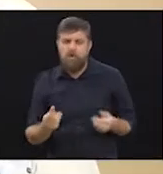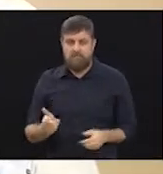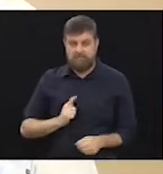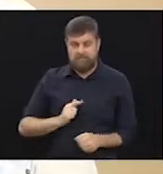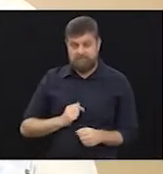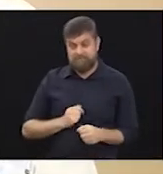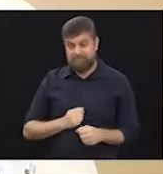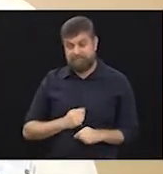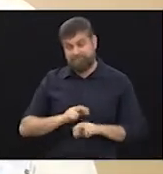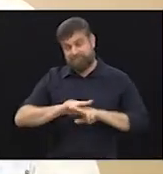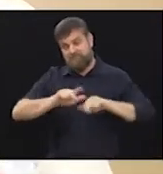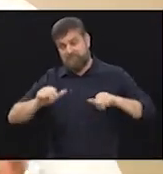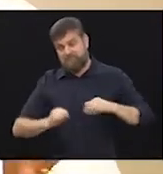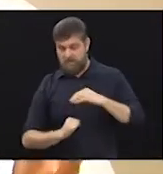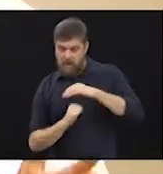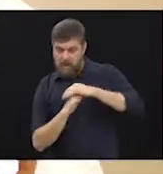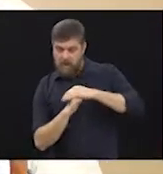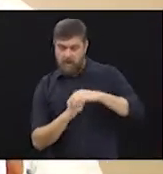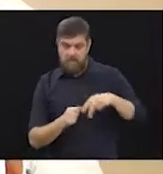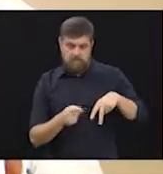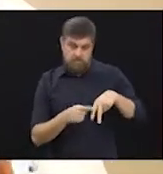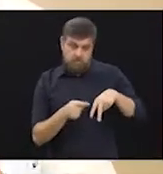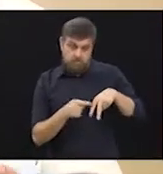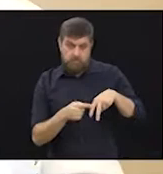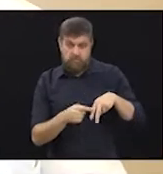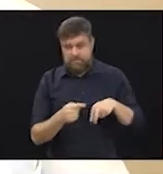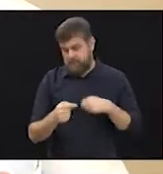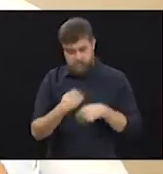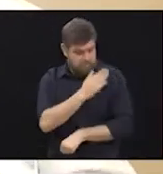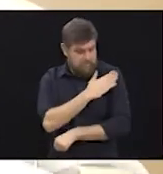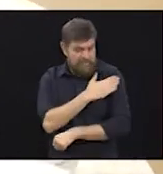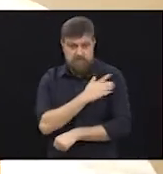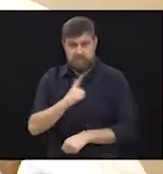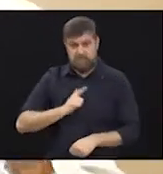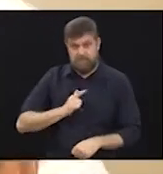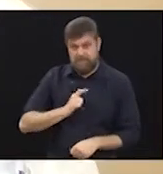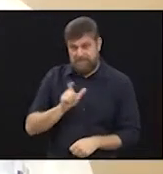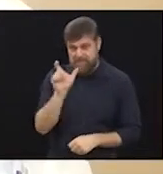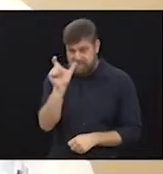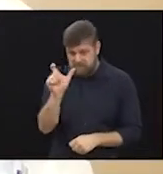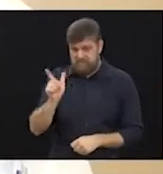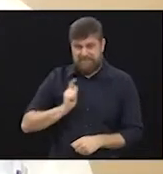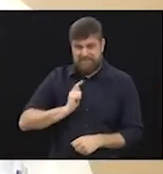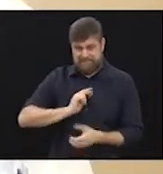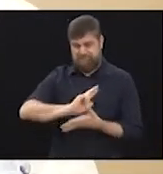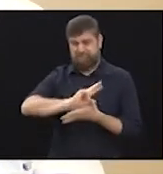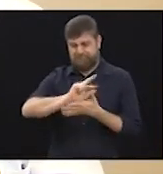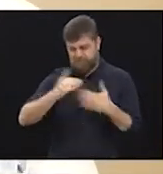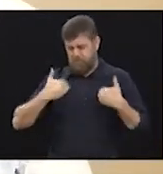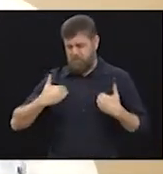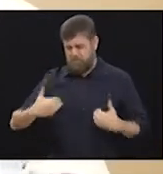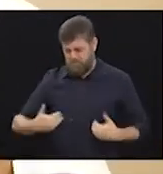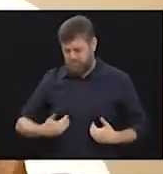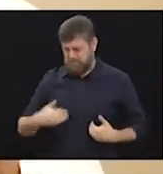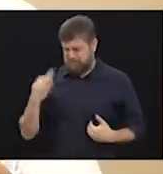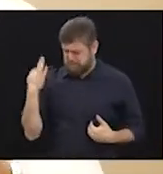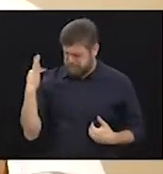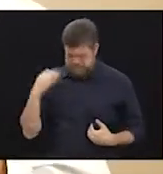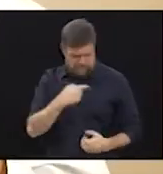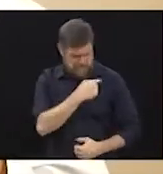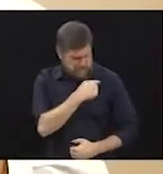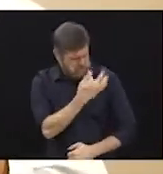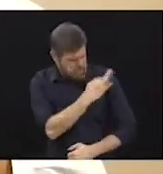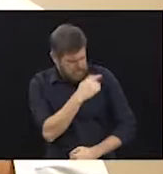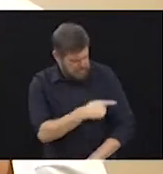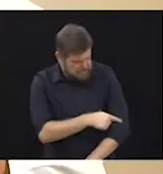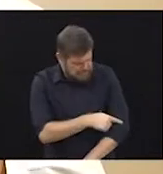articulação que foi acometida e do tipo de artrite. Tem artrites que acometem muitas articulações. geralmente as artrites